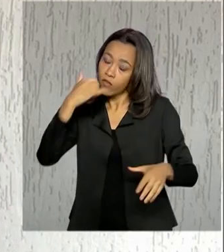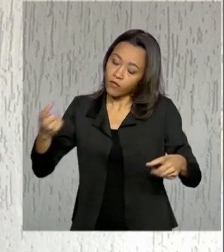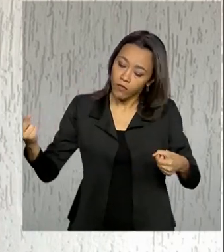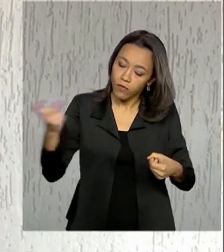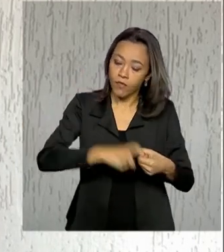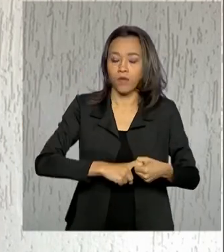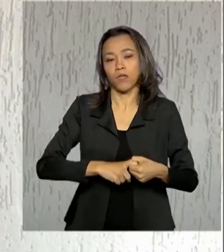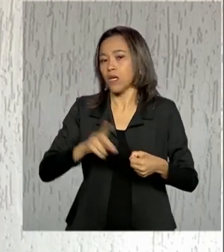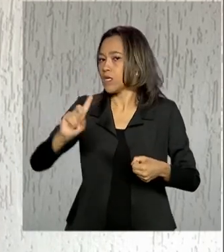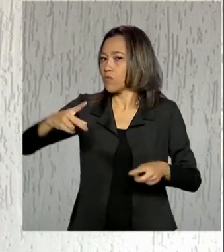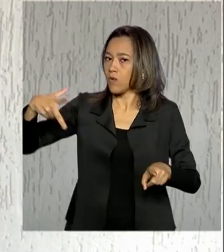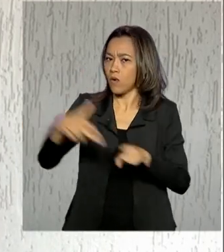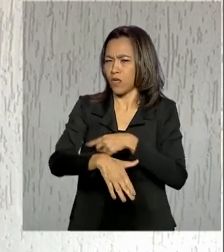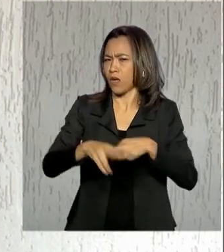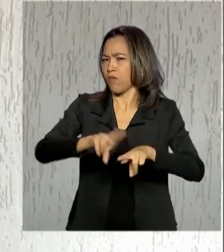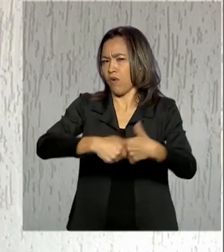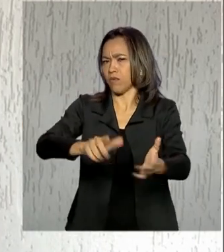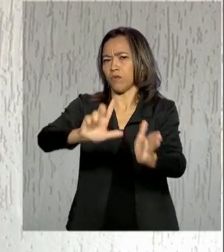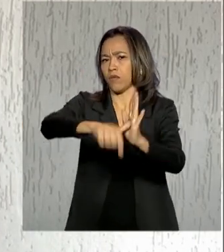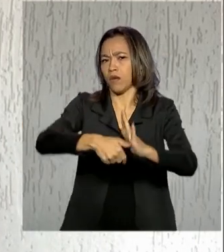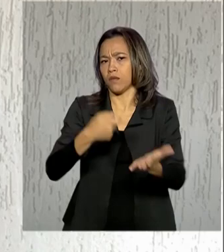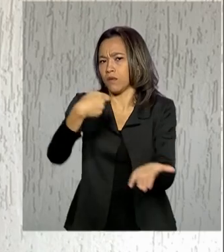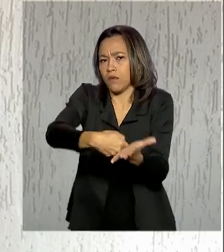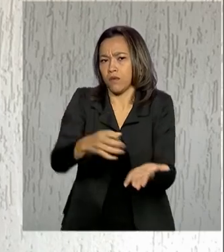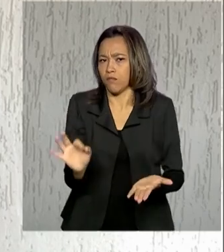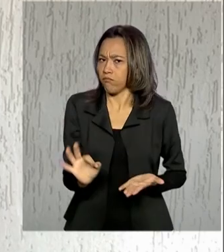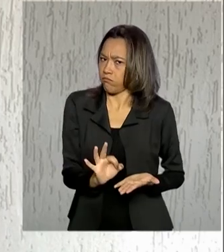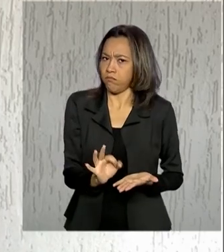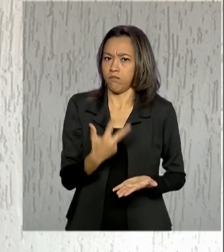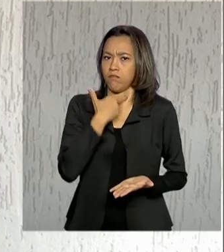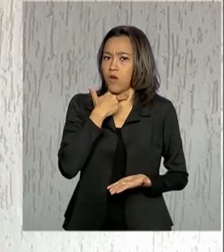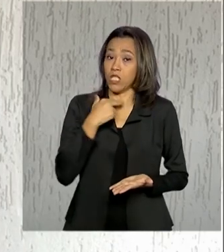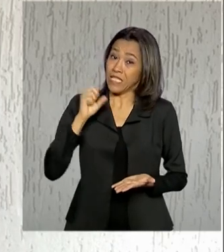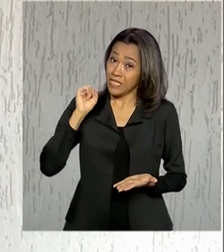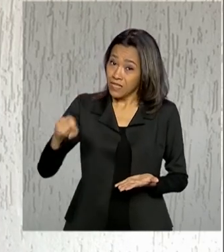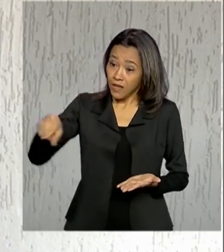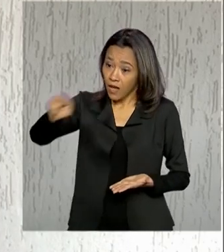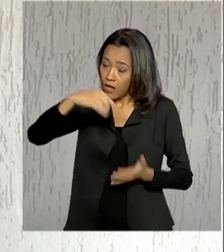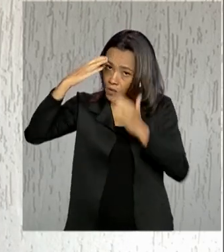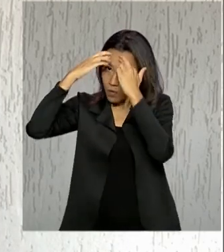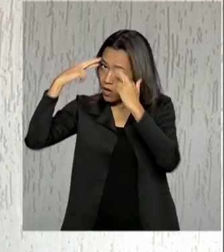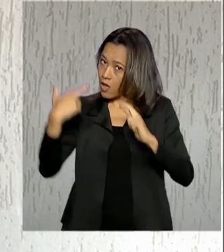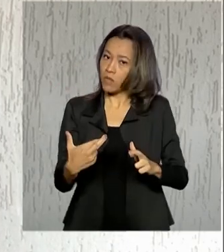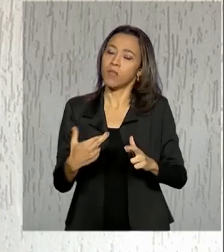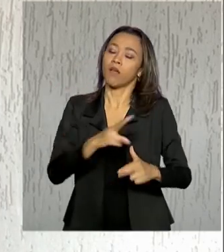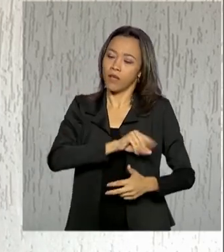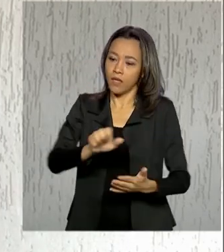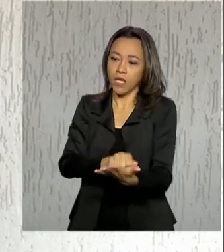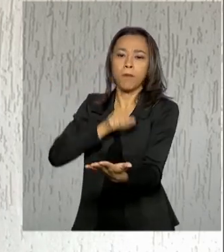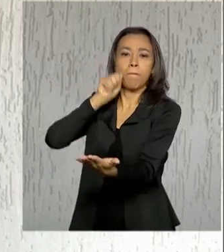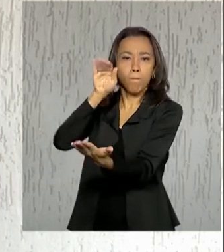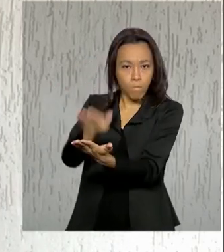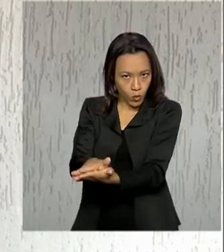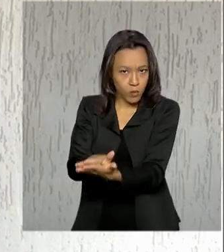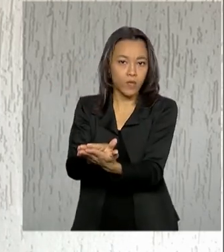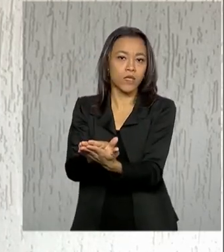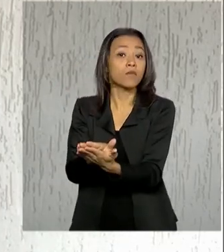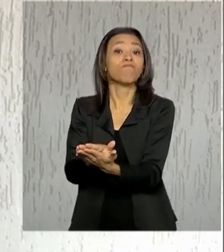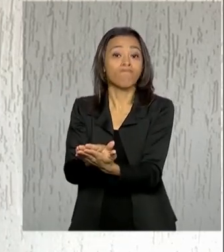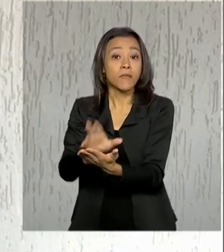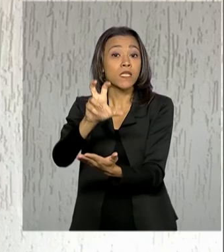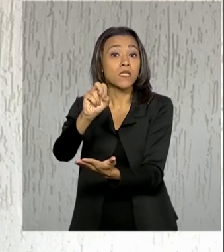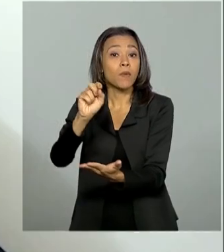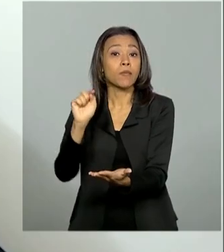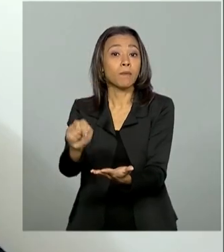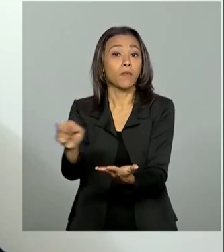interrompidos pela falta de pagamento. A empresa que não cumprir a decisão terá que pagar multa diária de 50